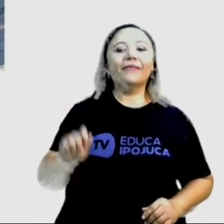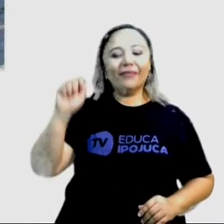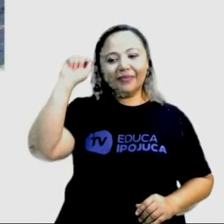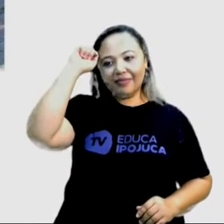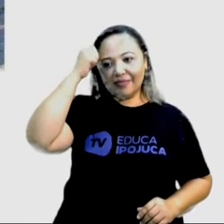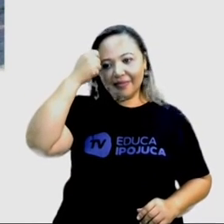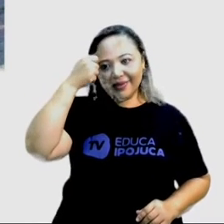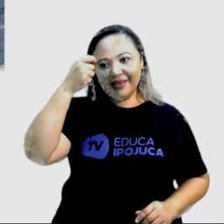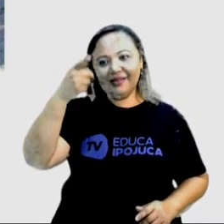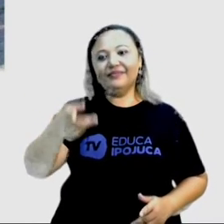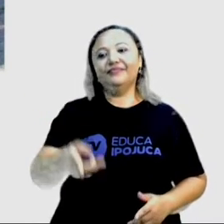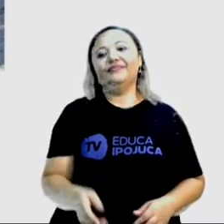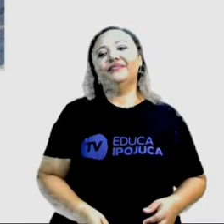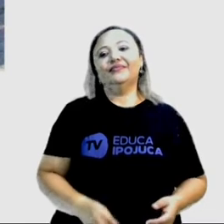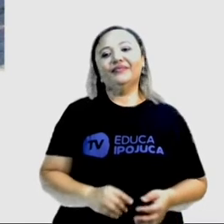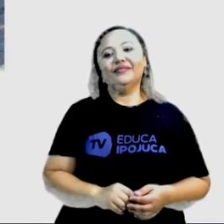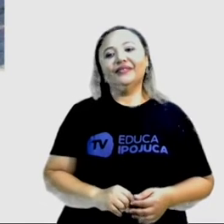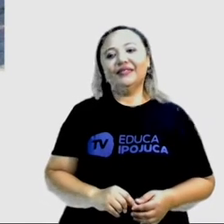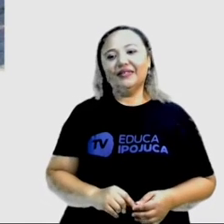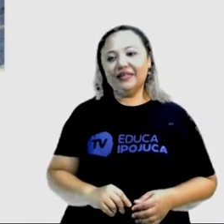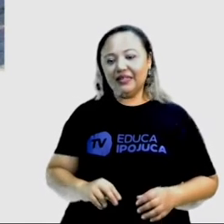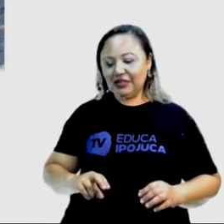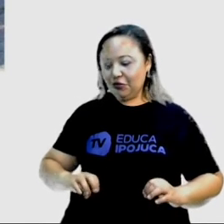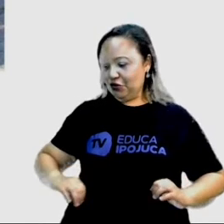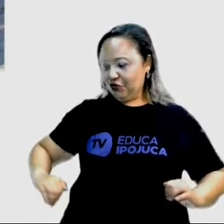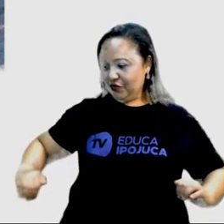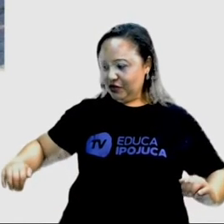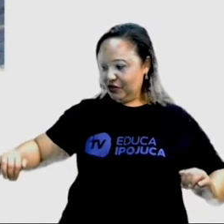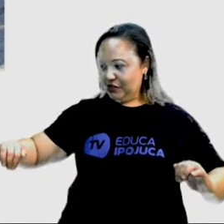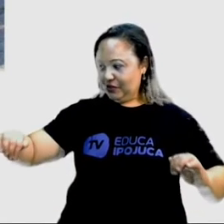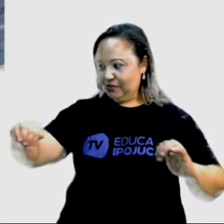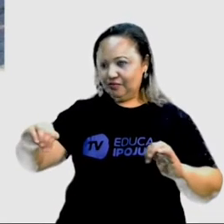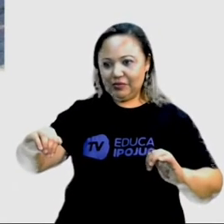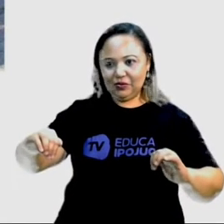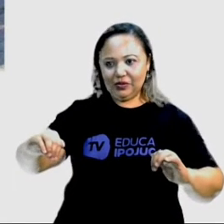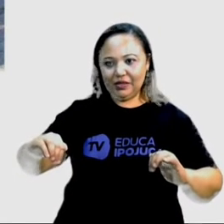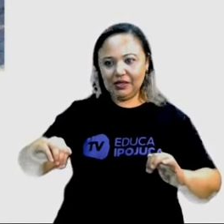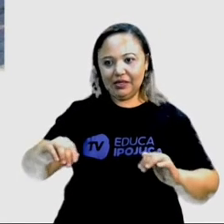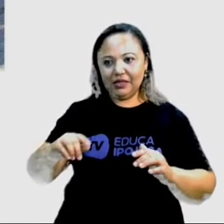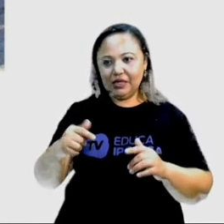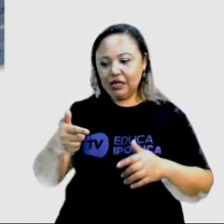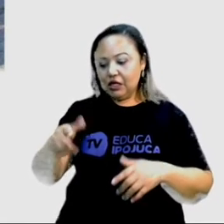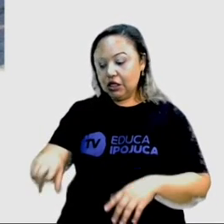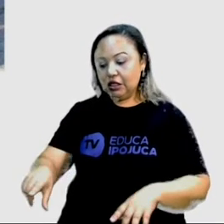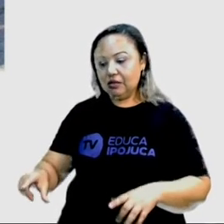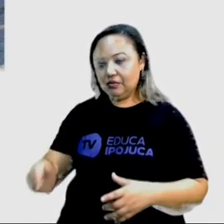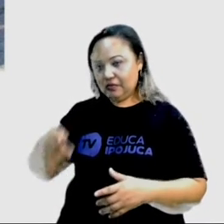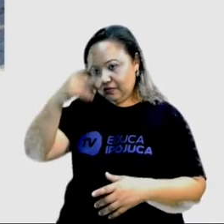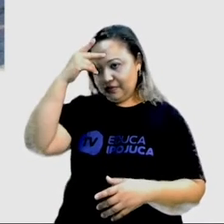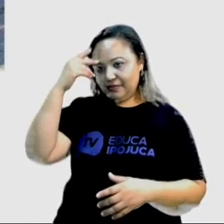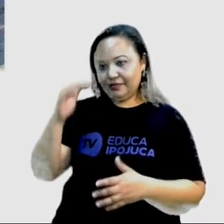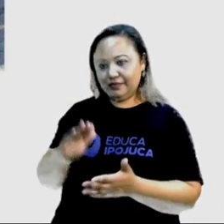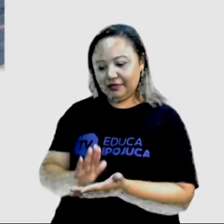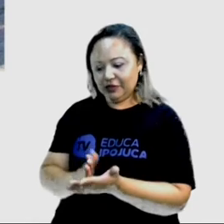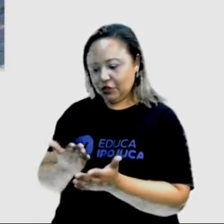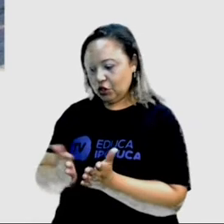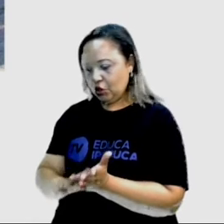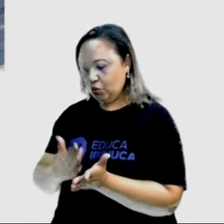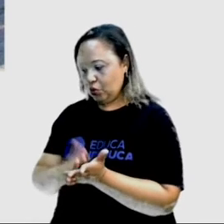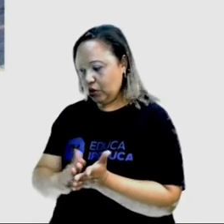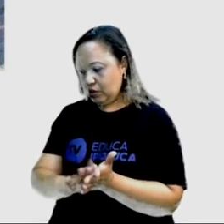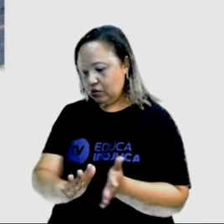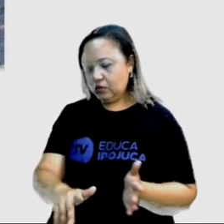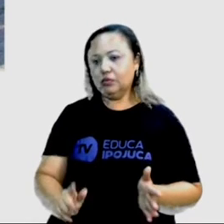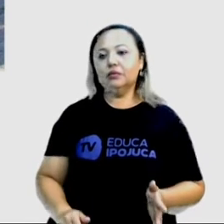torno, né? Dos seus percussionistas, das pessoas que tocam, né? Os